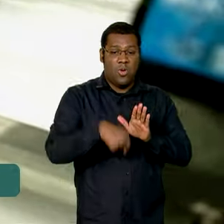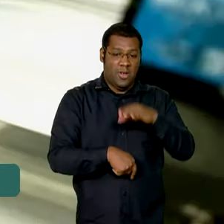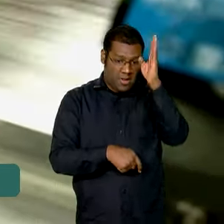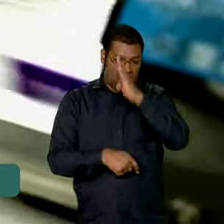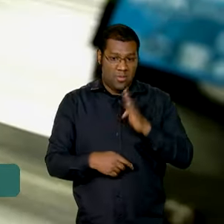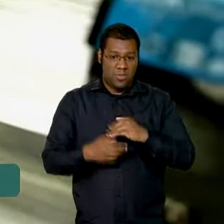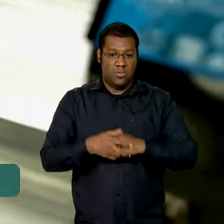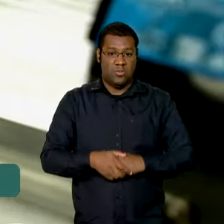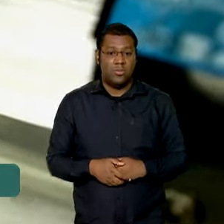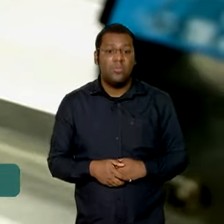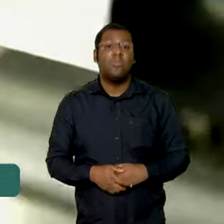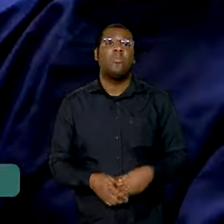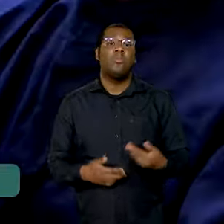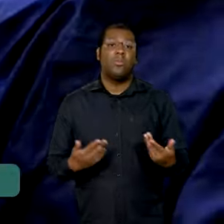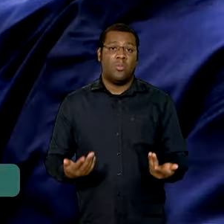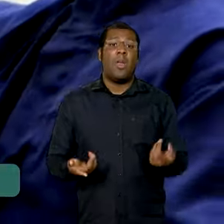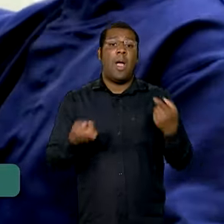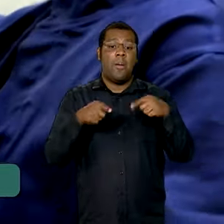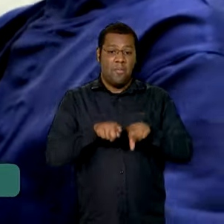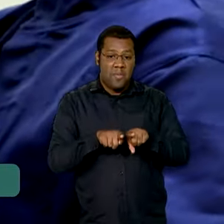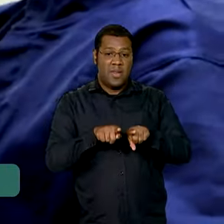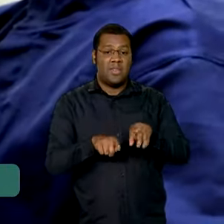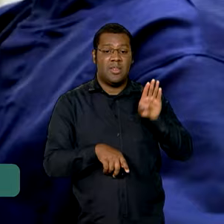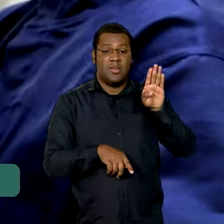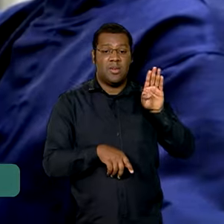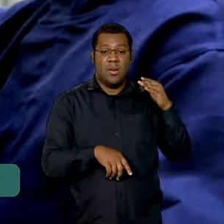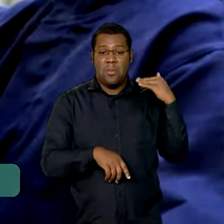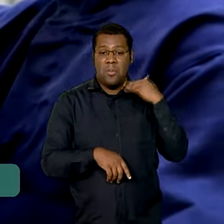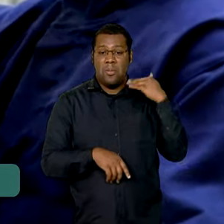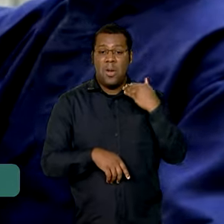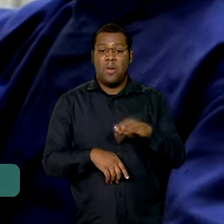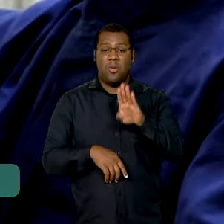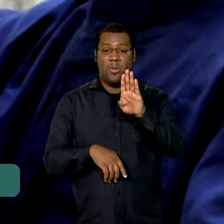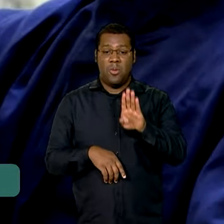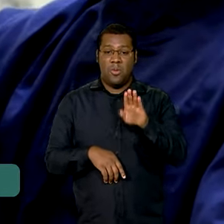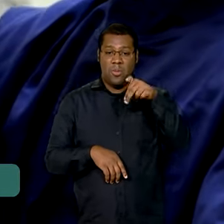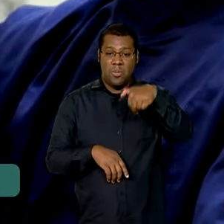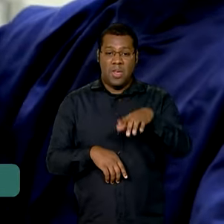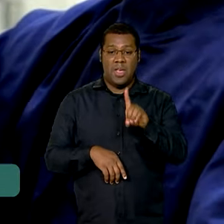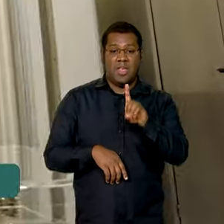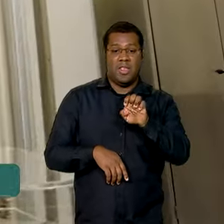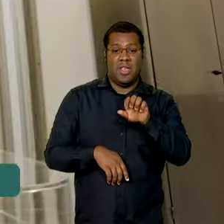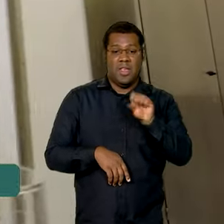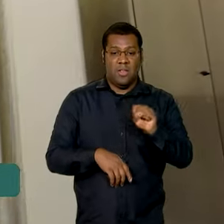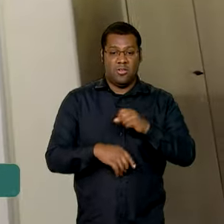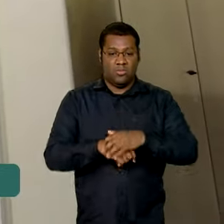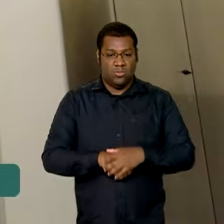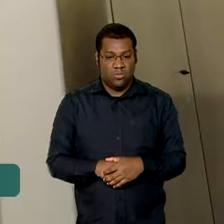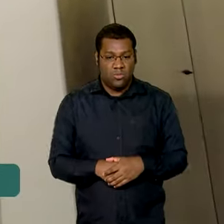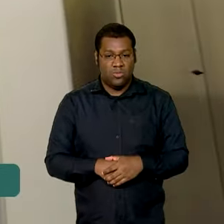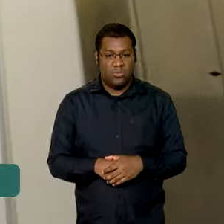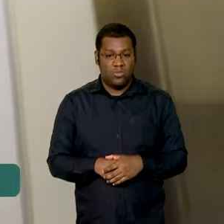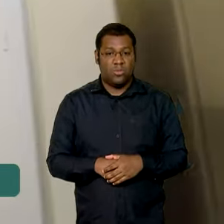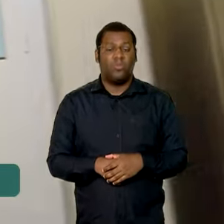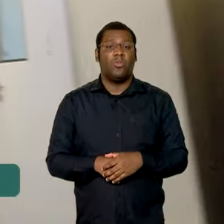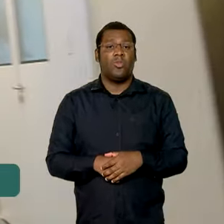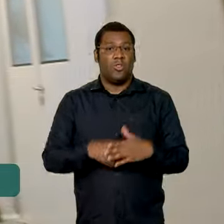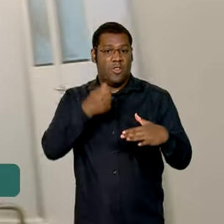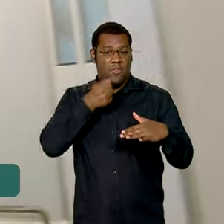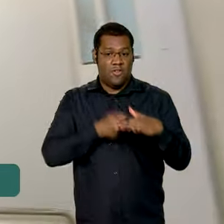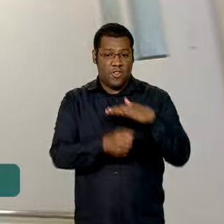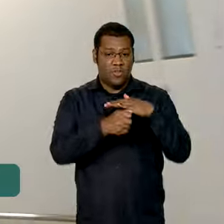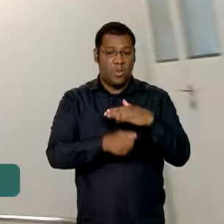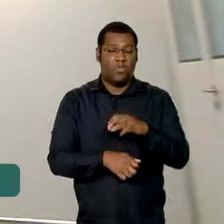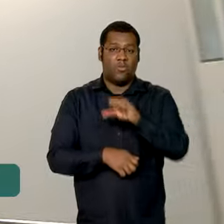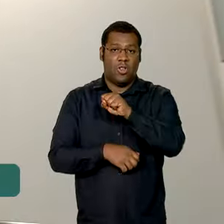Nacional de Desenvolvimento Econômico e Social, o BNDES. Do investimento total de R 800